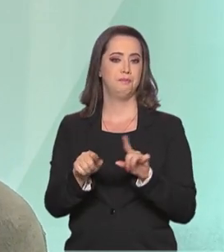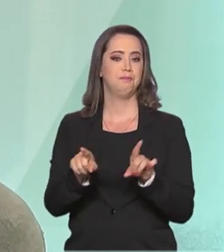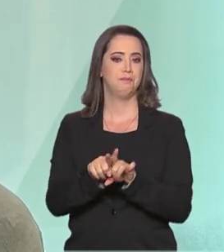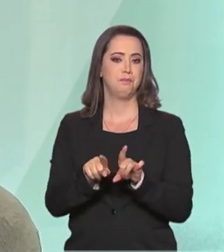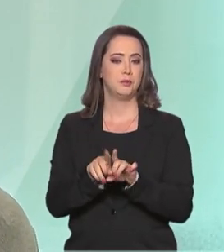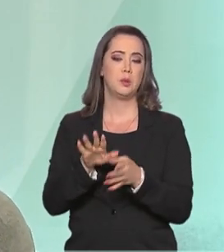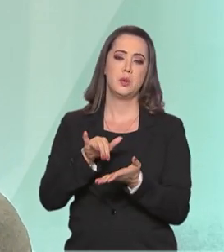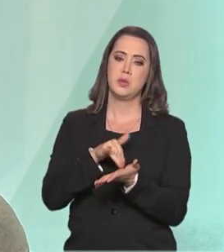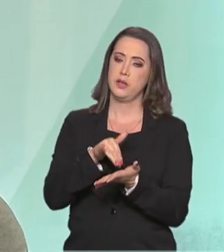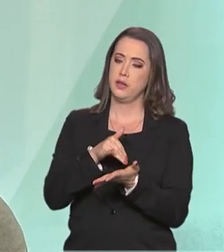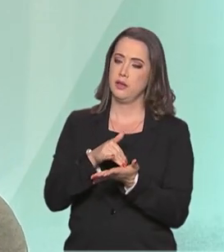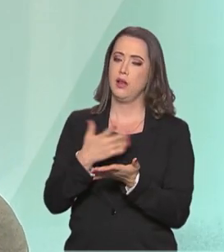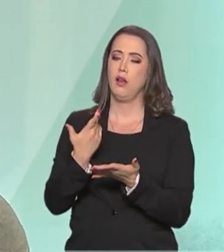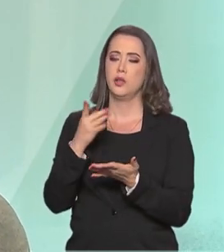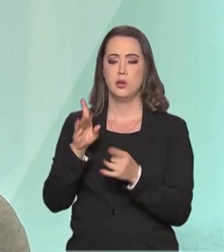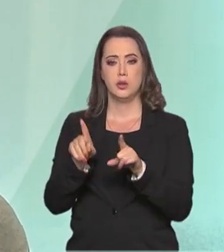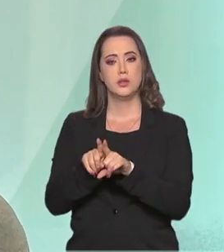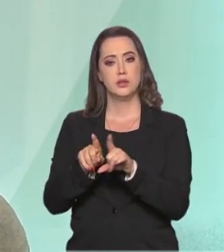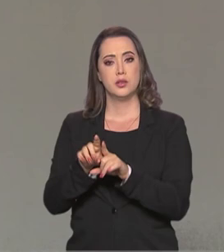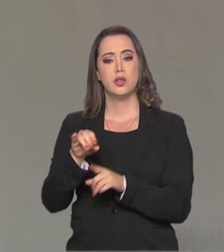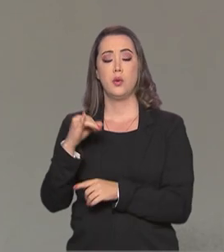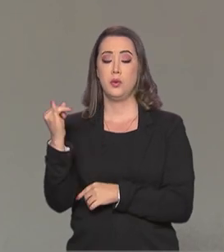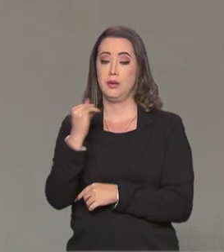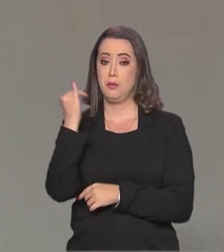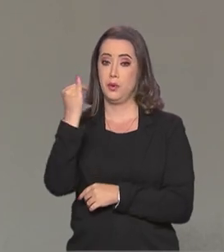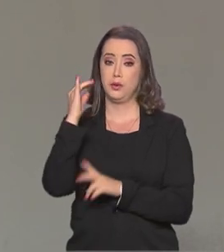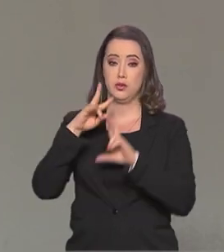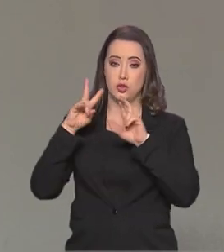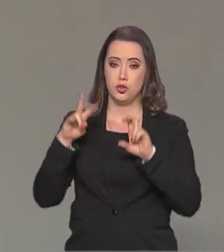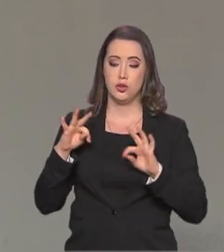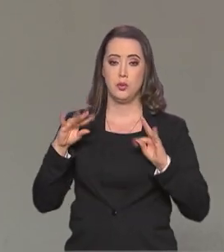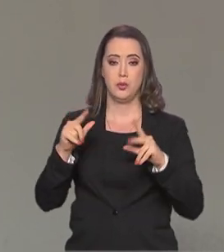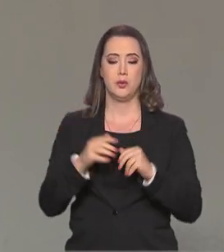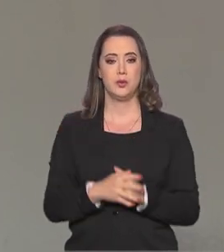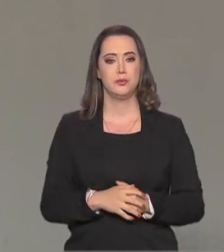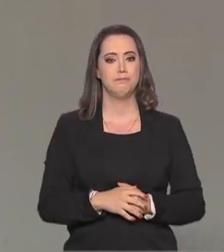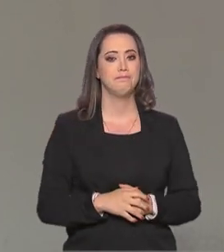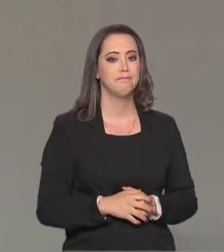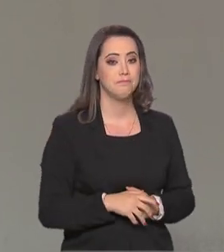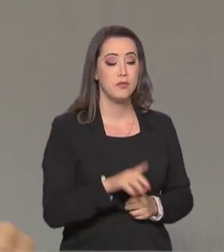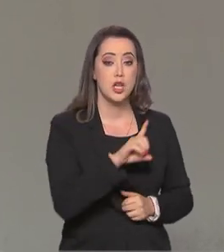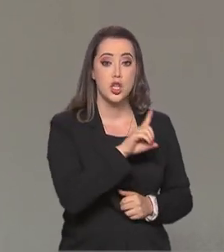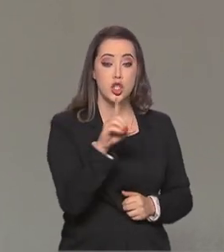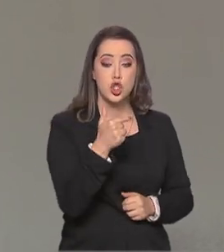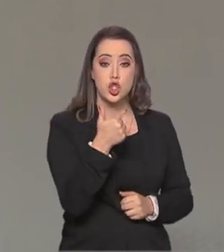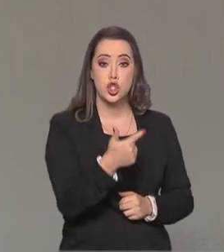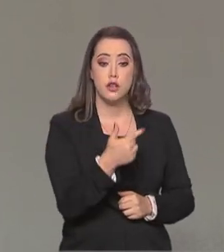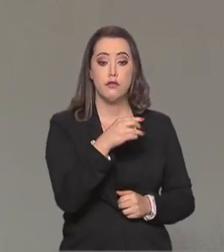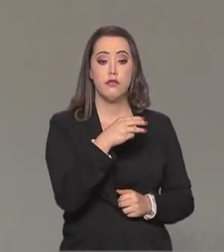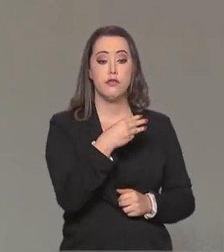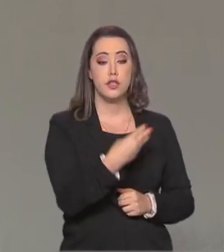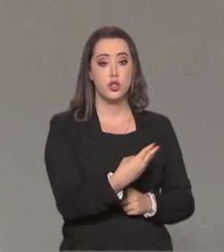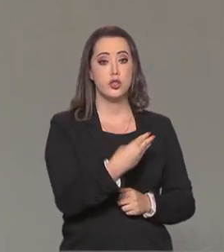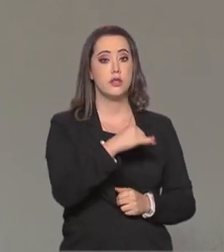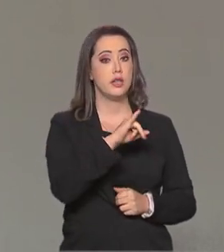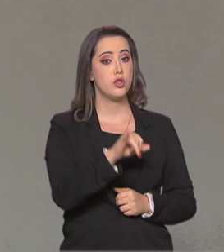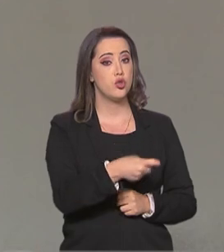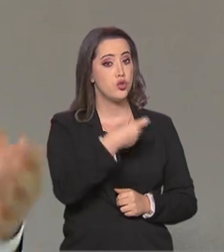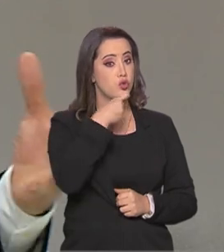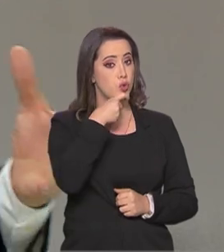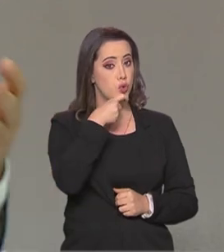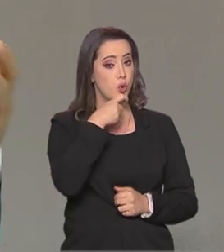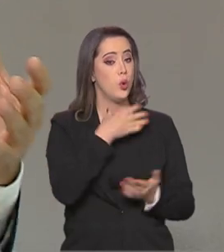de bom grado para todo mundo. 23 de julho começam as Olimpíadas de Tóquio lá no Japão.